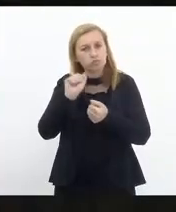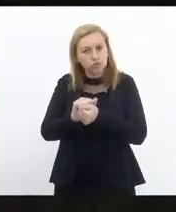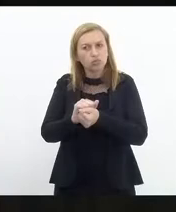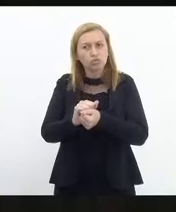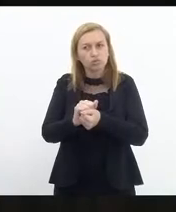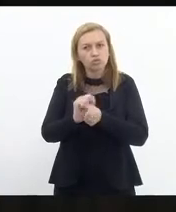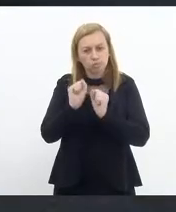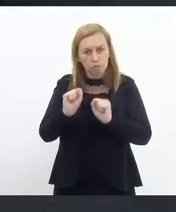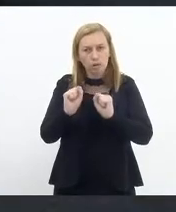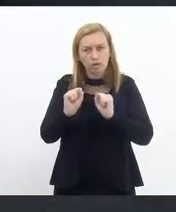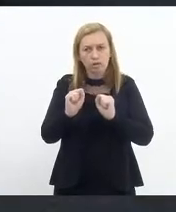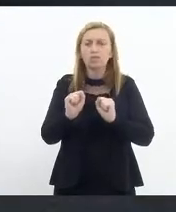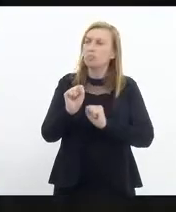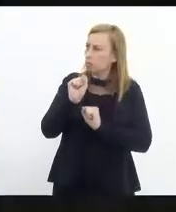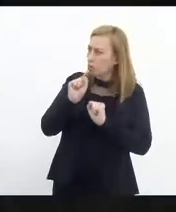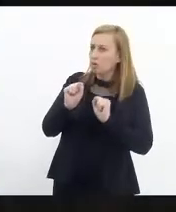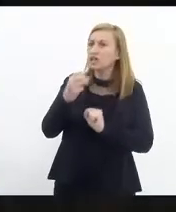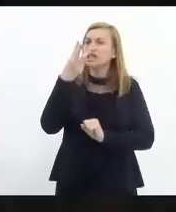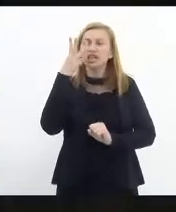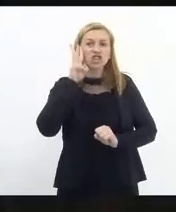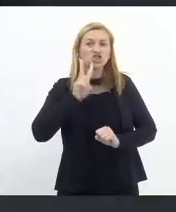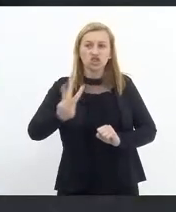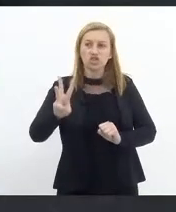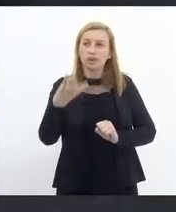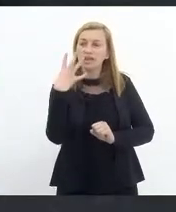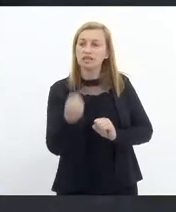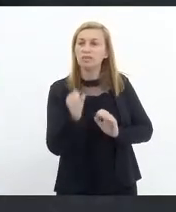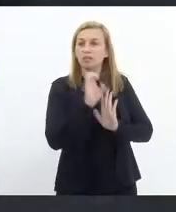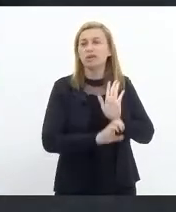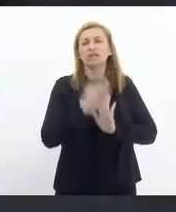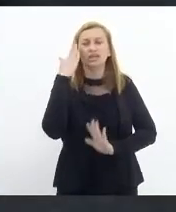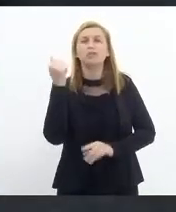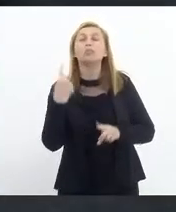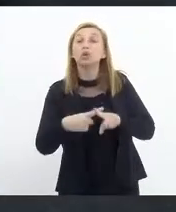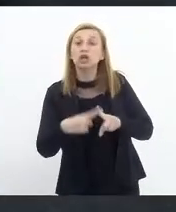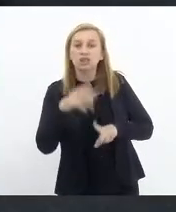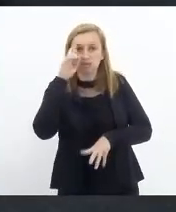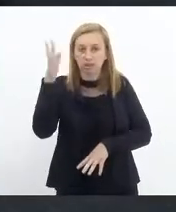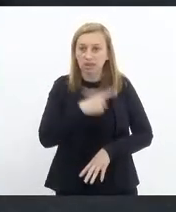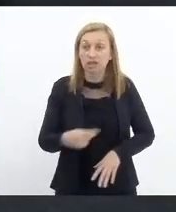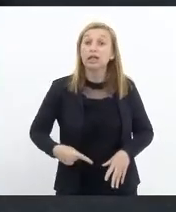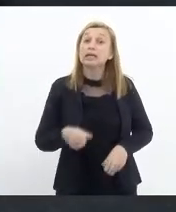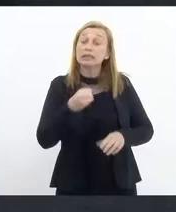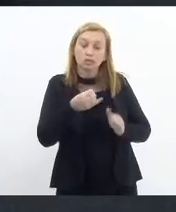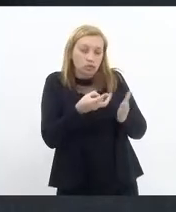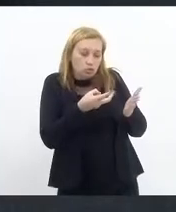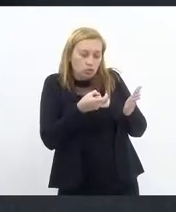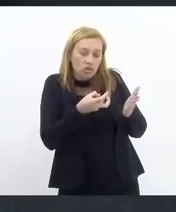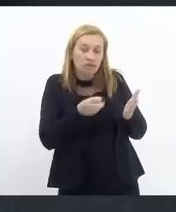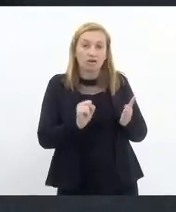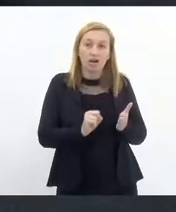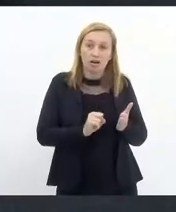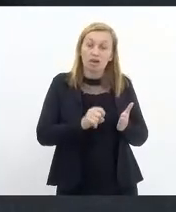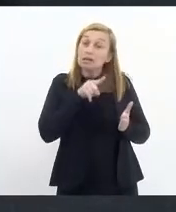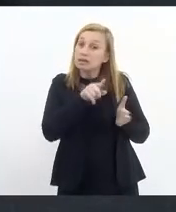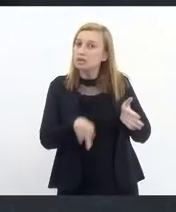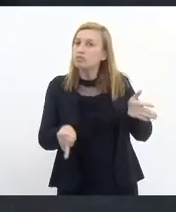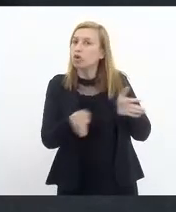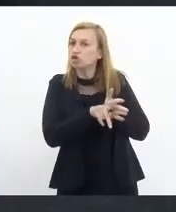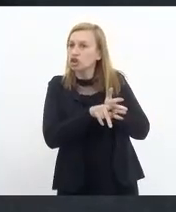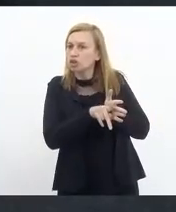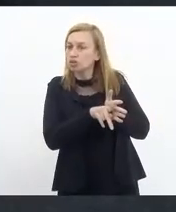Pode. Sabe por quê, senhor presidente? Se você verificar, esse projeto